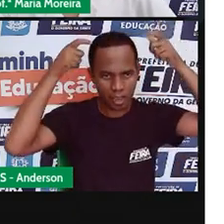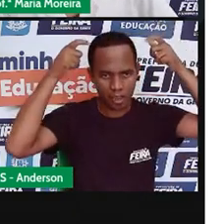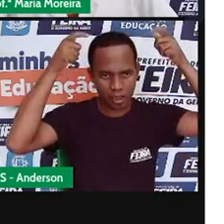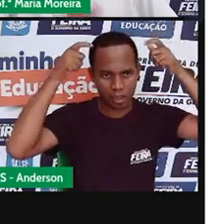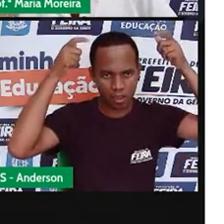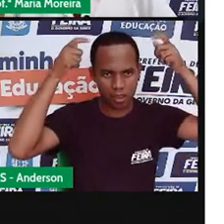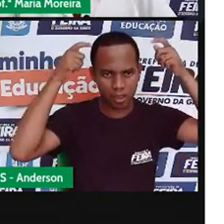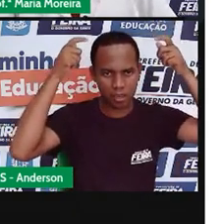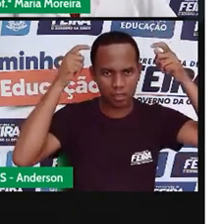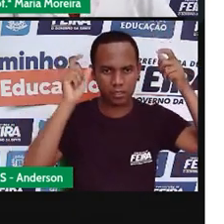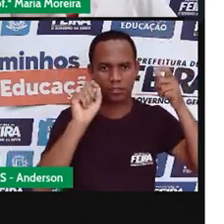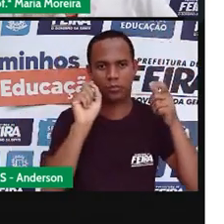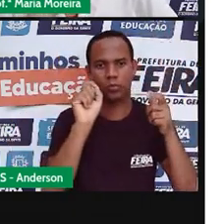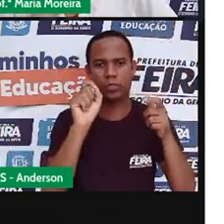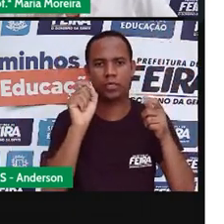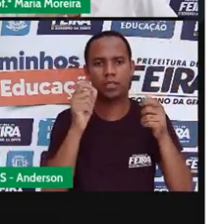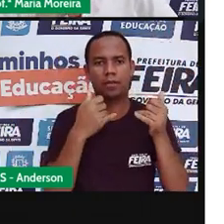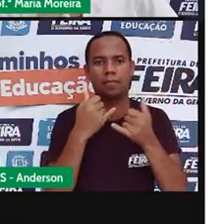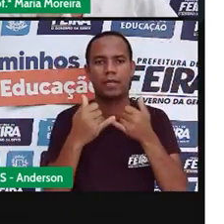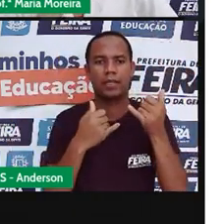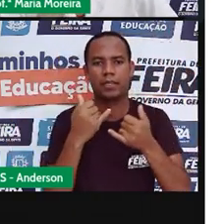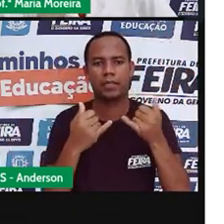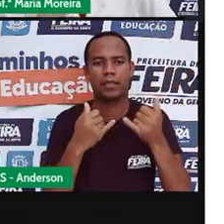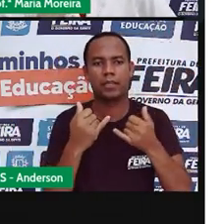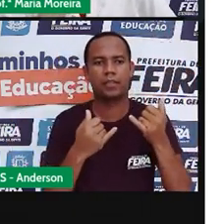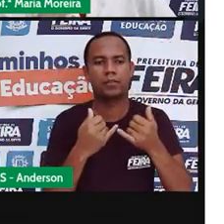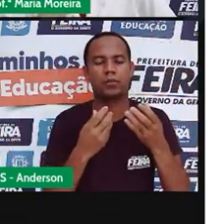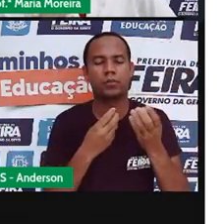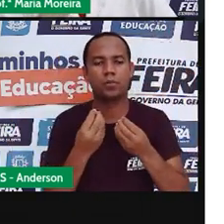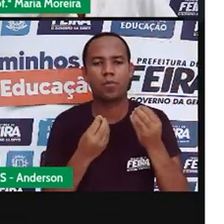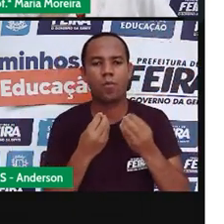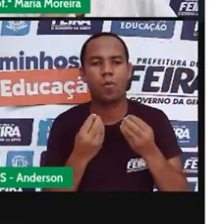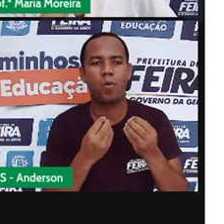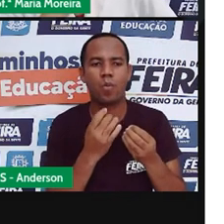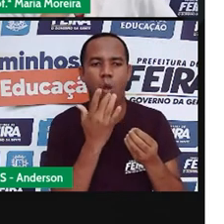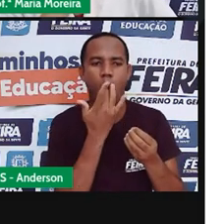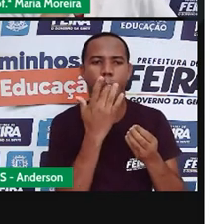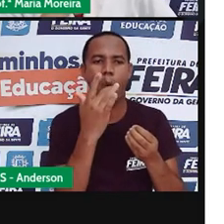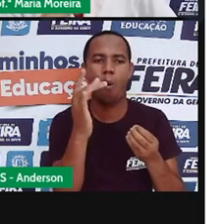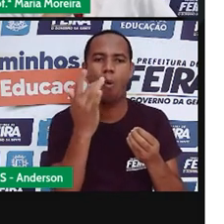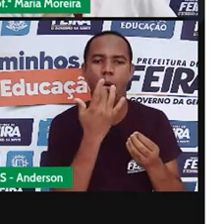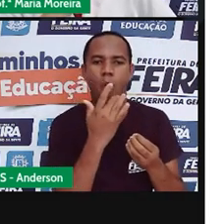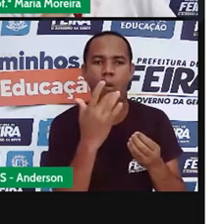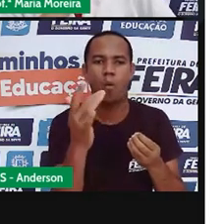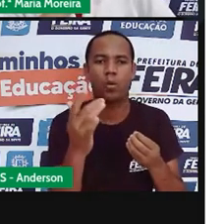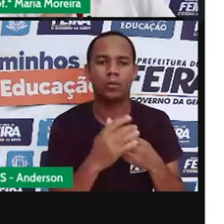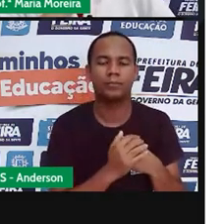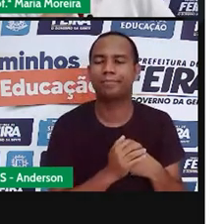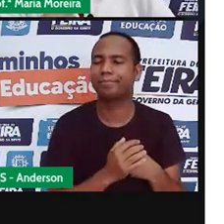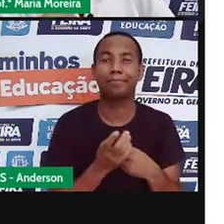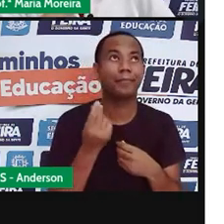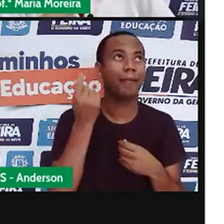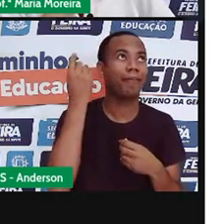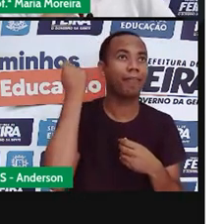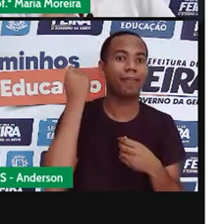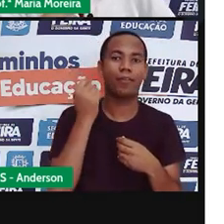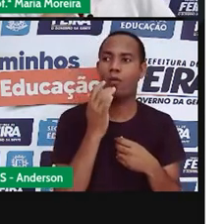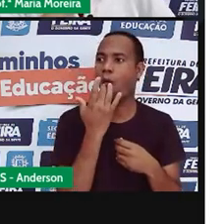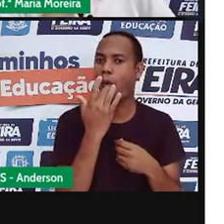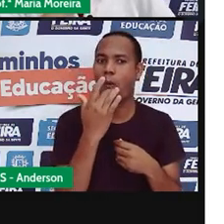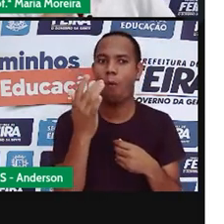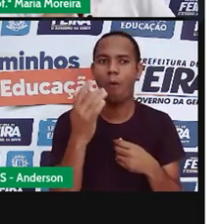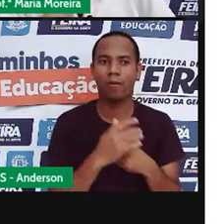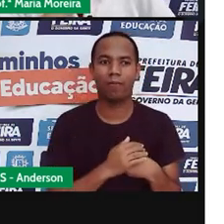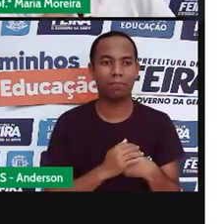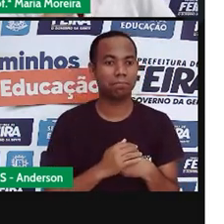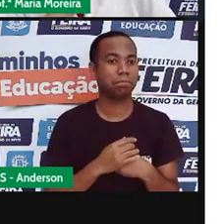essa brincadeira aí com pepitas de ouro que a gente acabou se passando. Imagina só, Anderson, se você brincar com